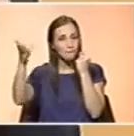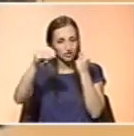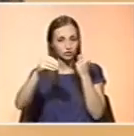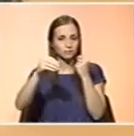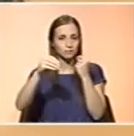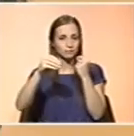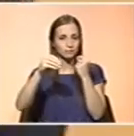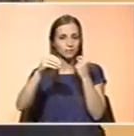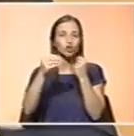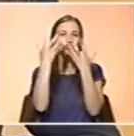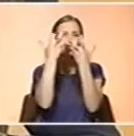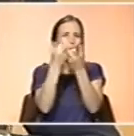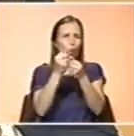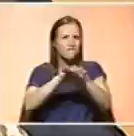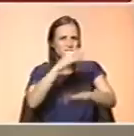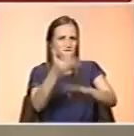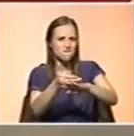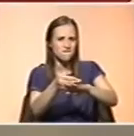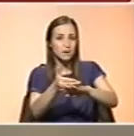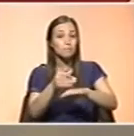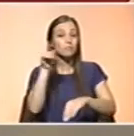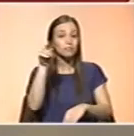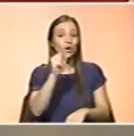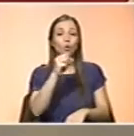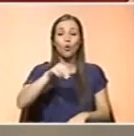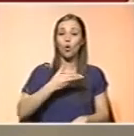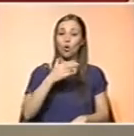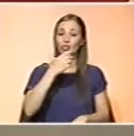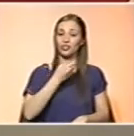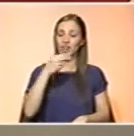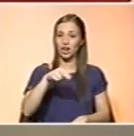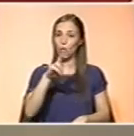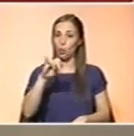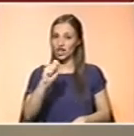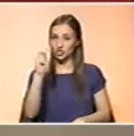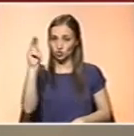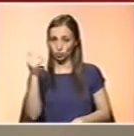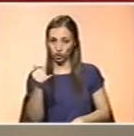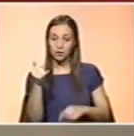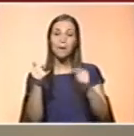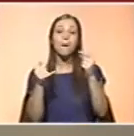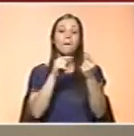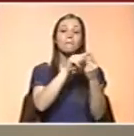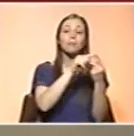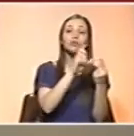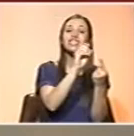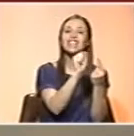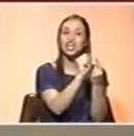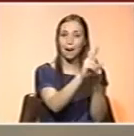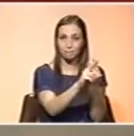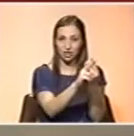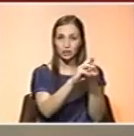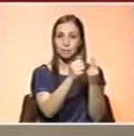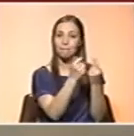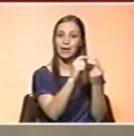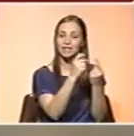O tal mais escuro é aquele, não escuro, exatamente. o Rice 2. É Golden Rice 2. Portanto, o primeiro tem cerca de 6 microgramas por grama de beta-caroteno, e